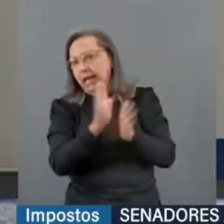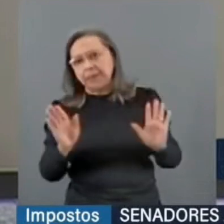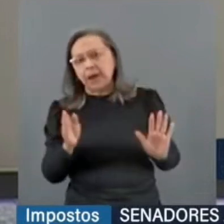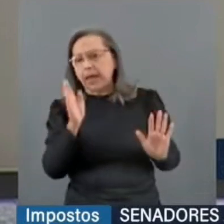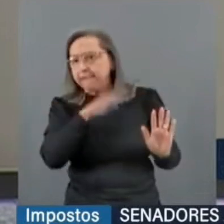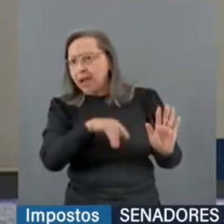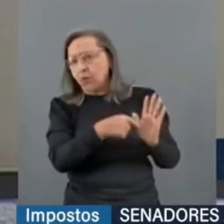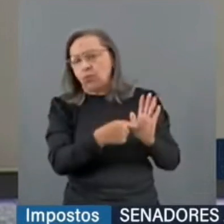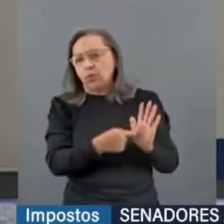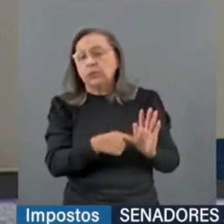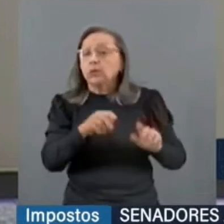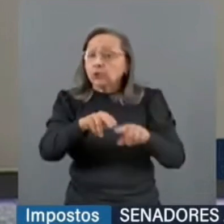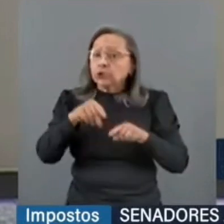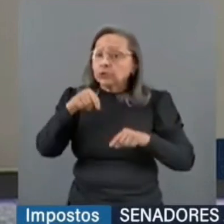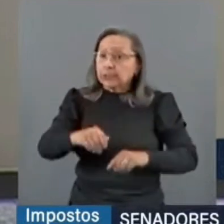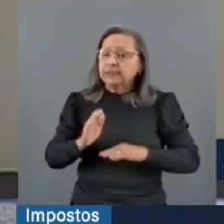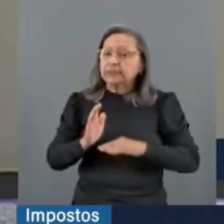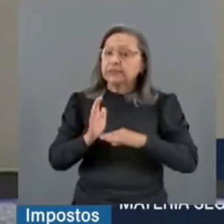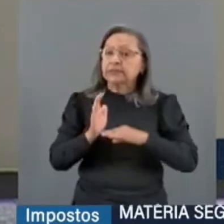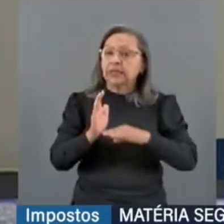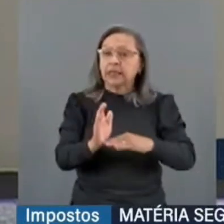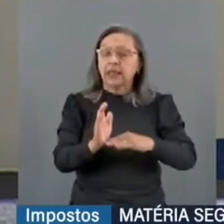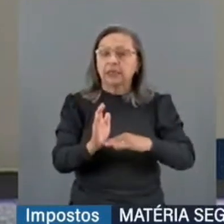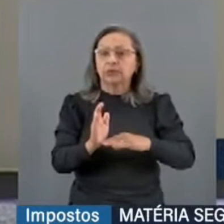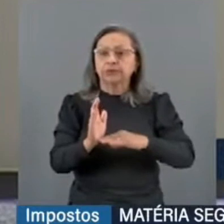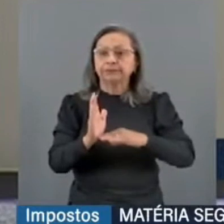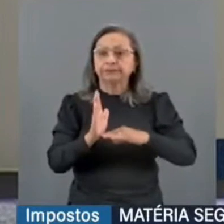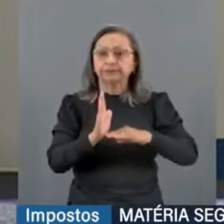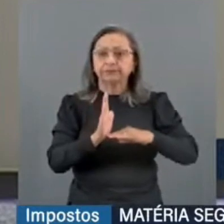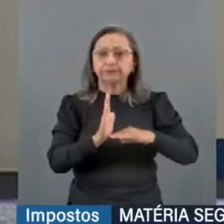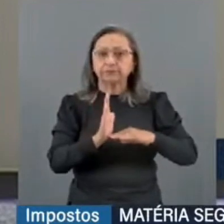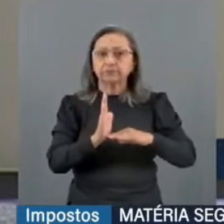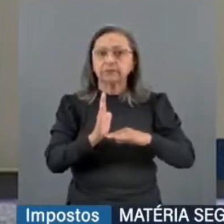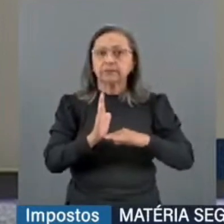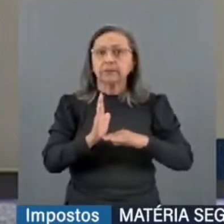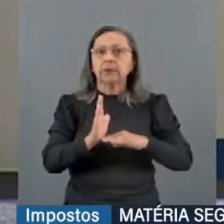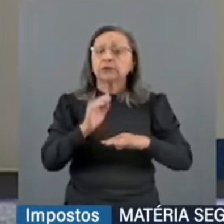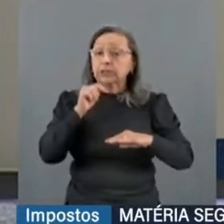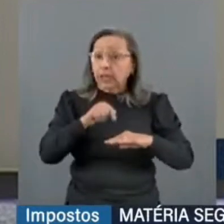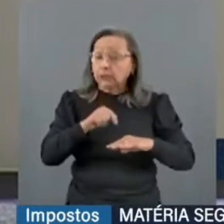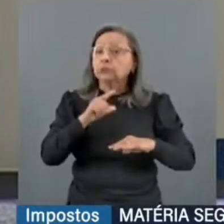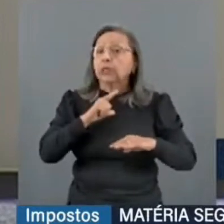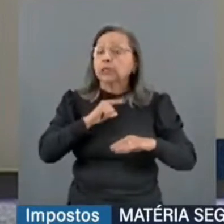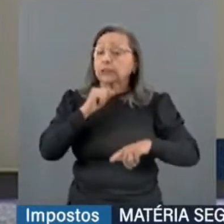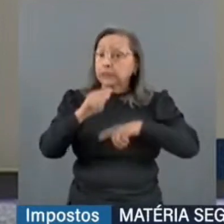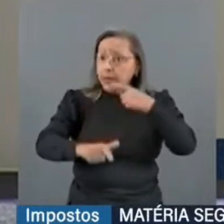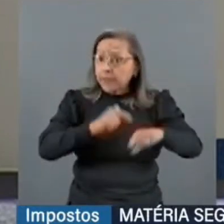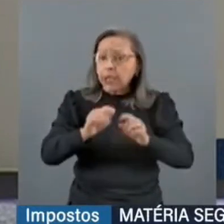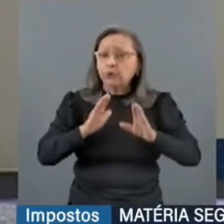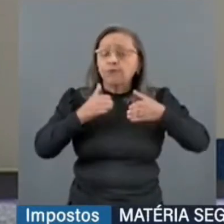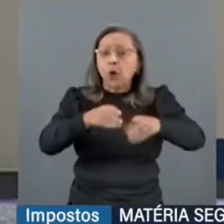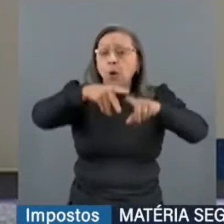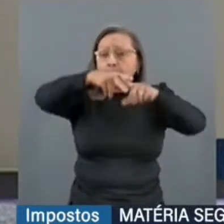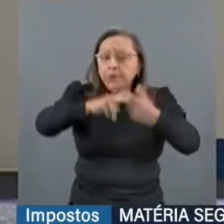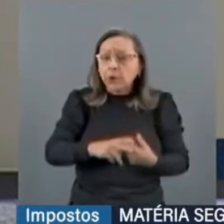E, por isso, esse Senado tem, inclusive, aprimorado a legislação com esse